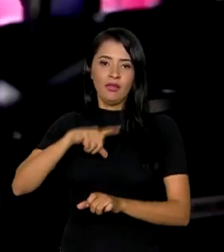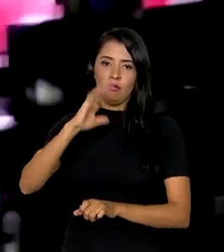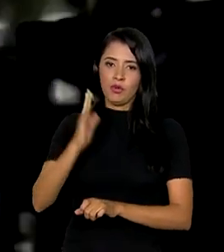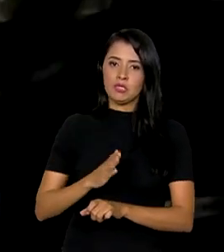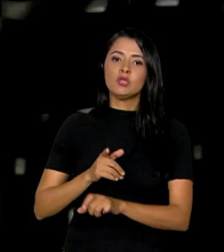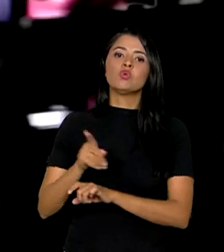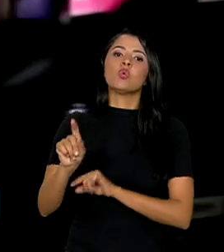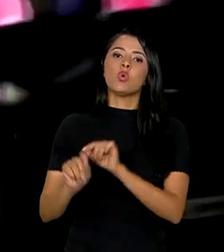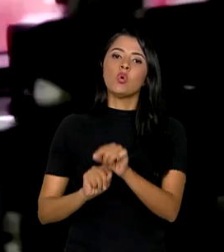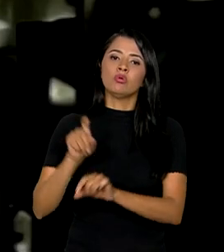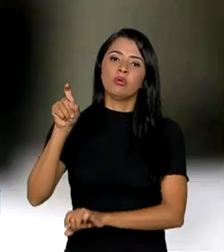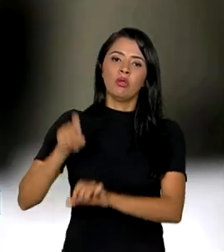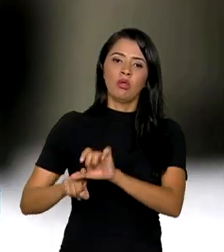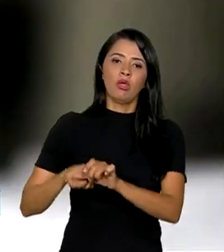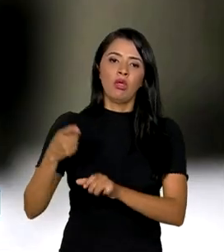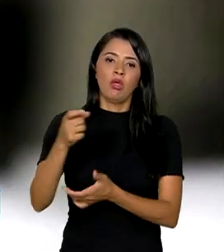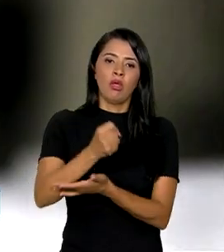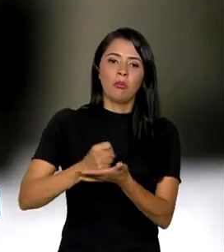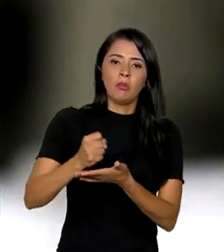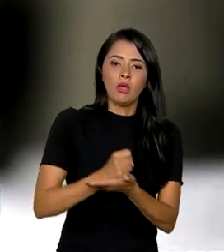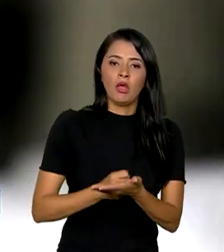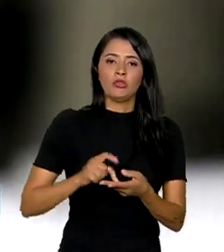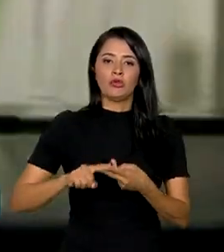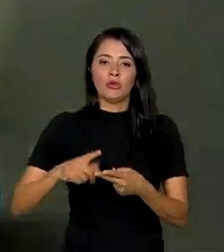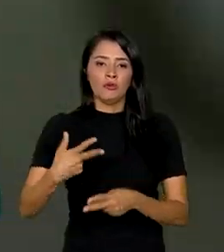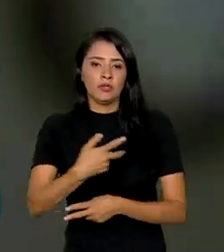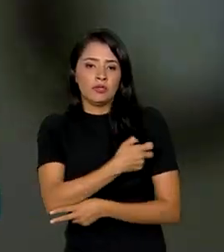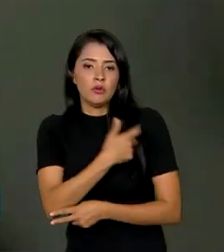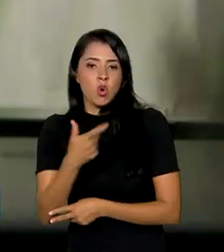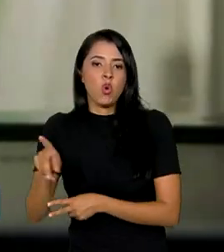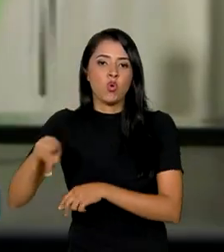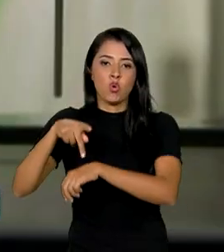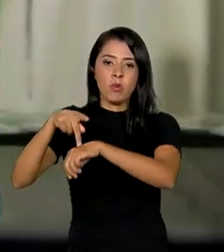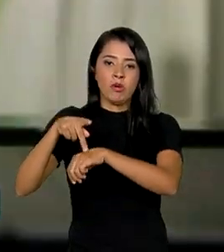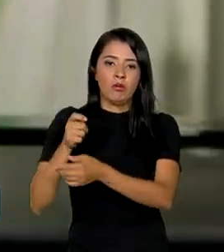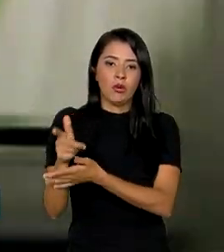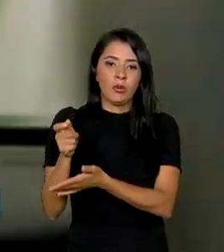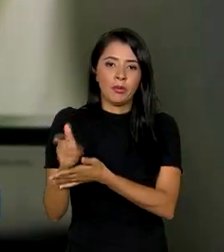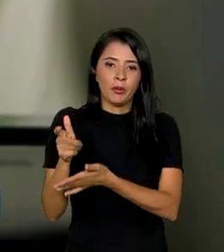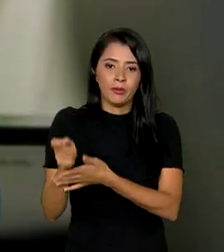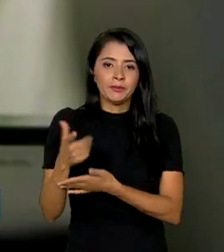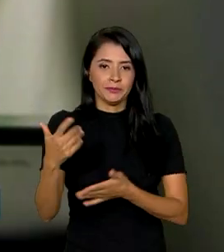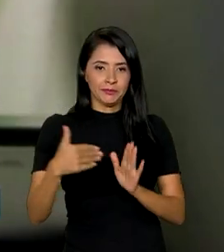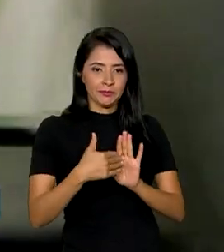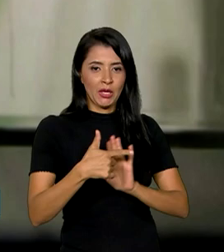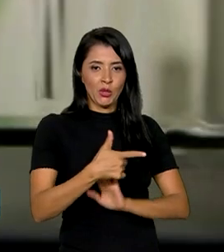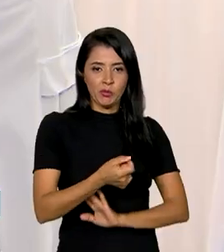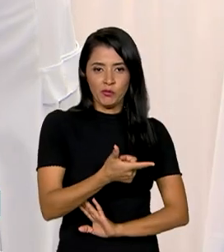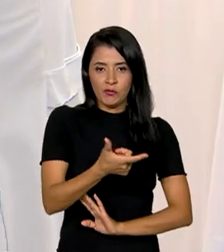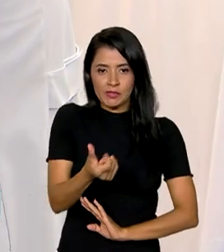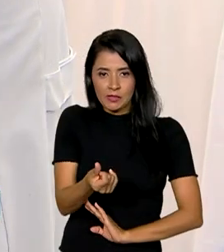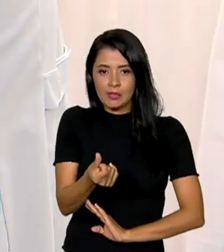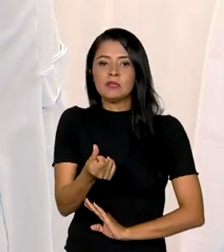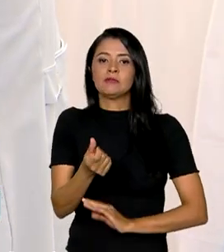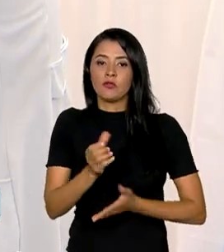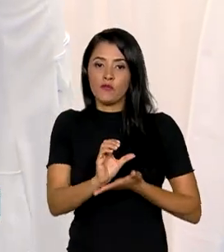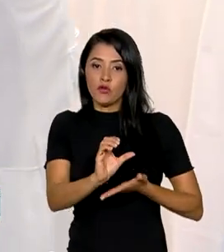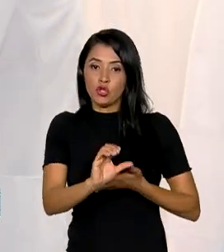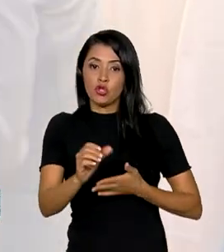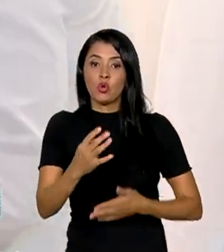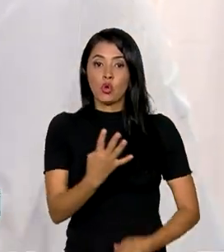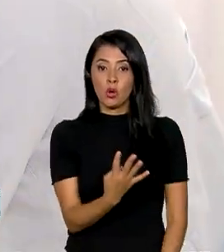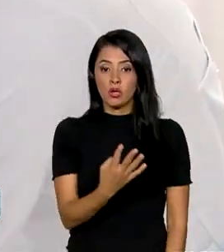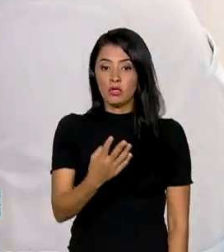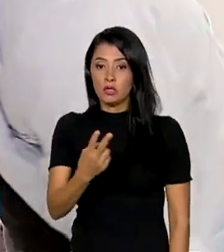tem hoje de insumos, medicamentos e vacinas de outros países. Até 2026, serão investidos